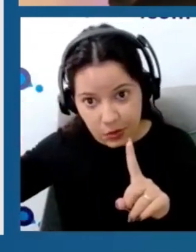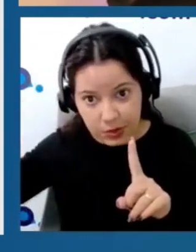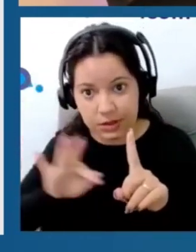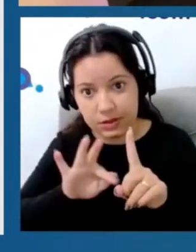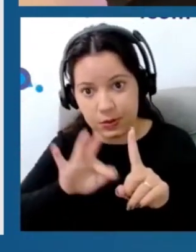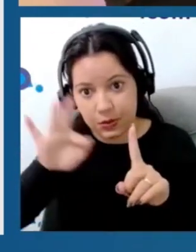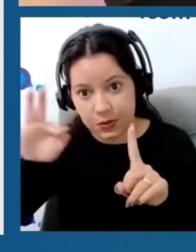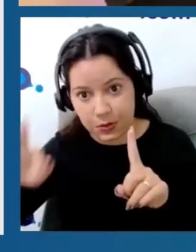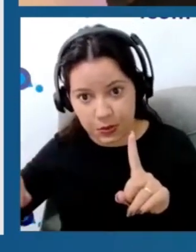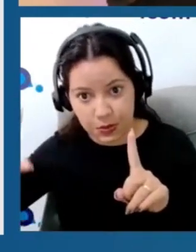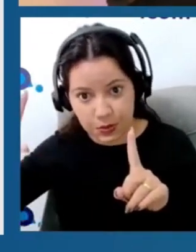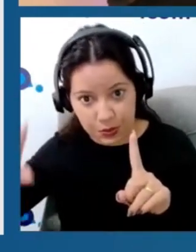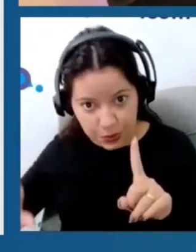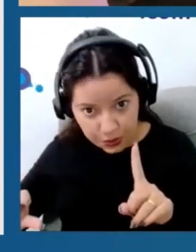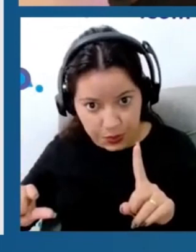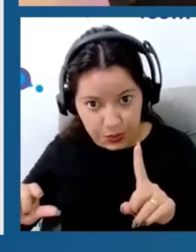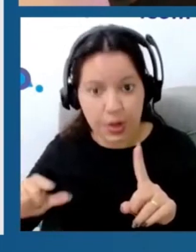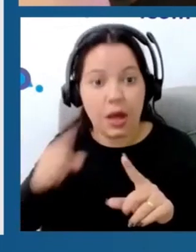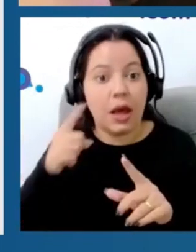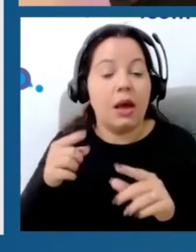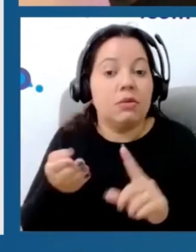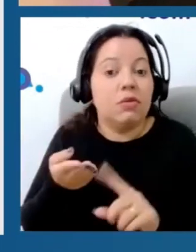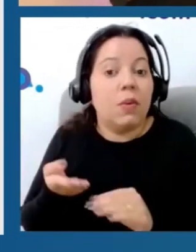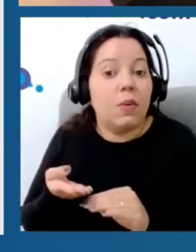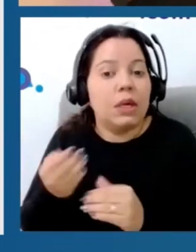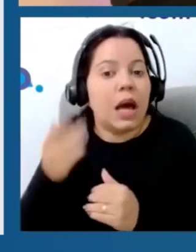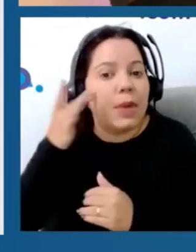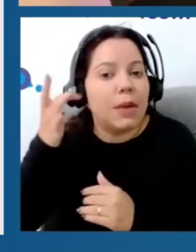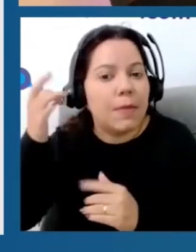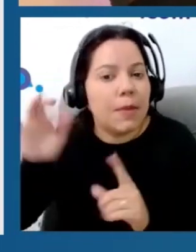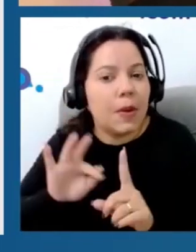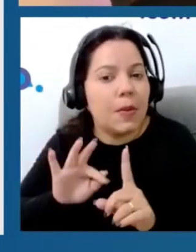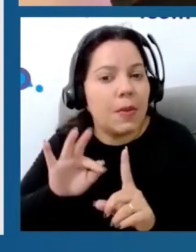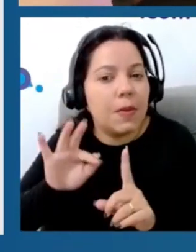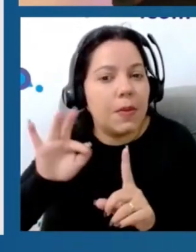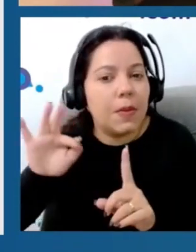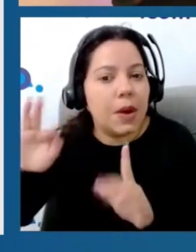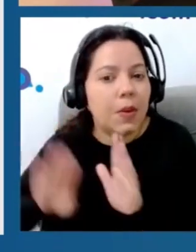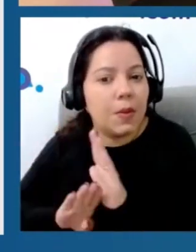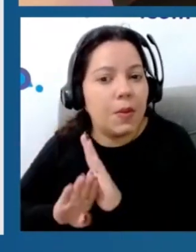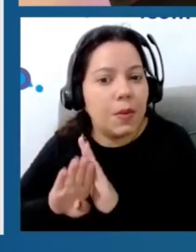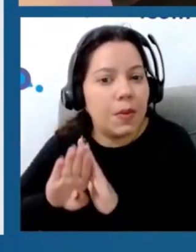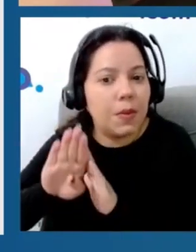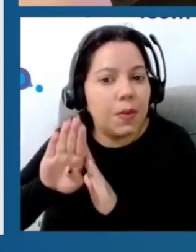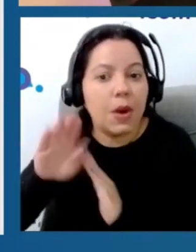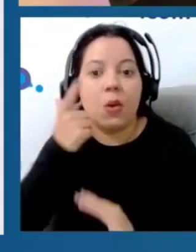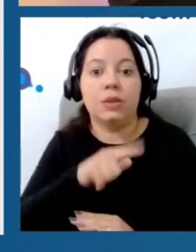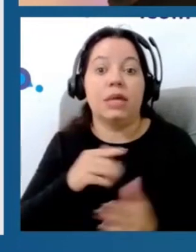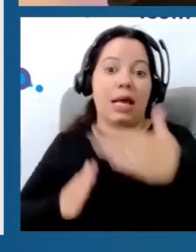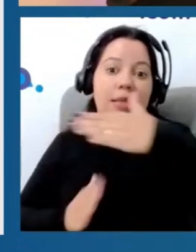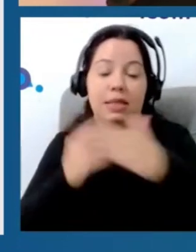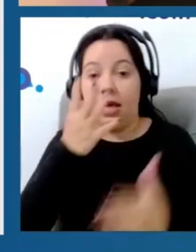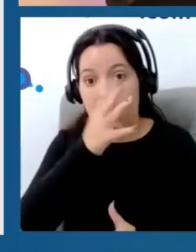protocolo com o aumento da intensidade ao longo dos dias, a gente aumenta em até 400% o tempo de janela